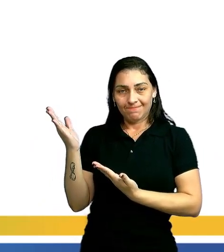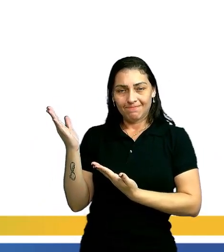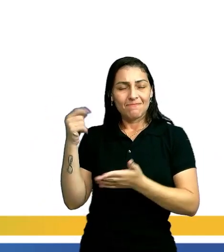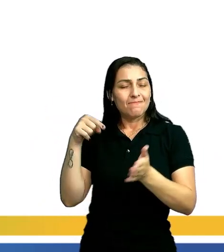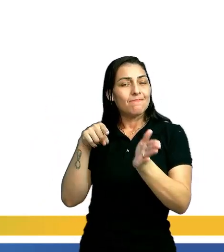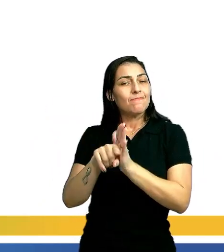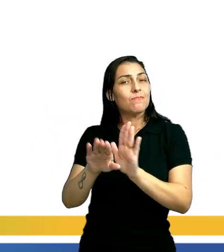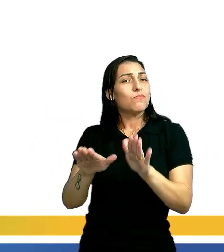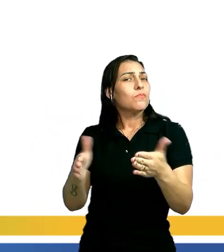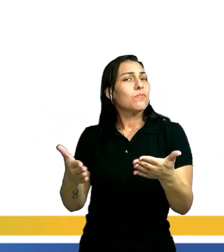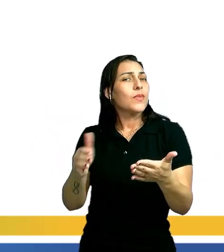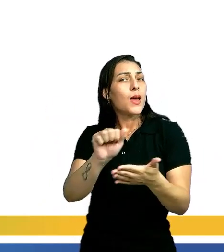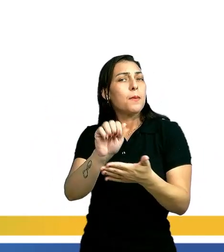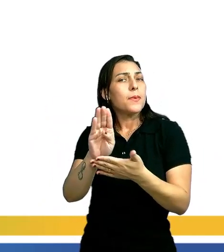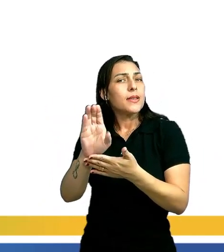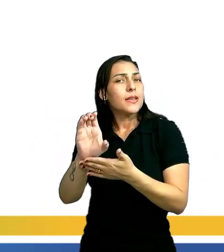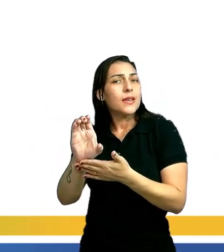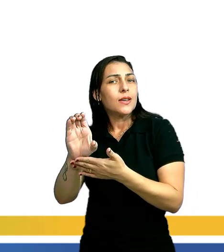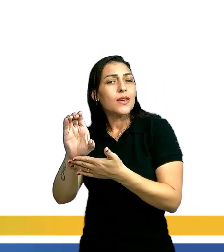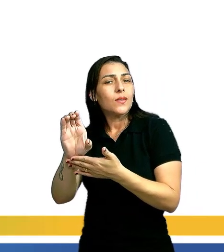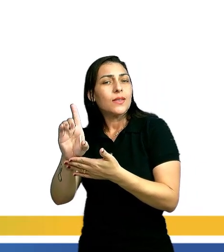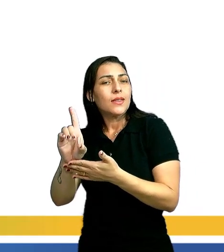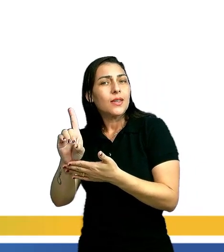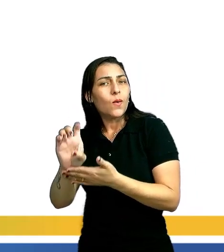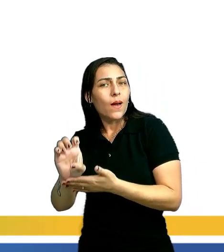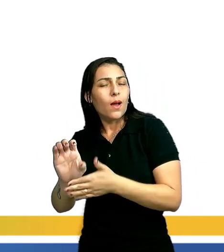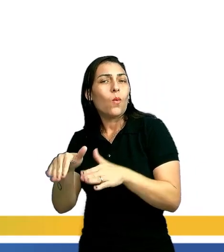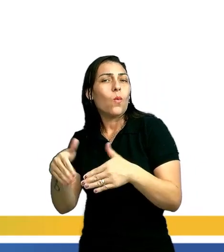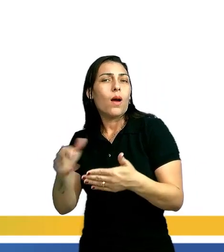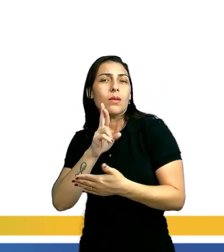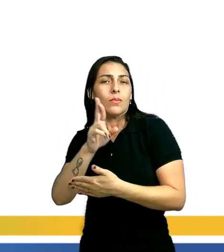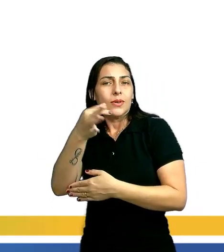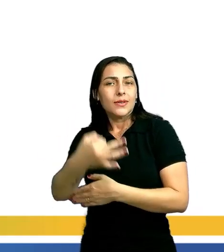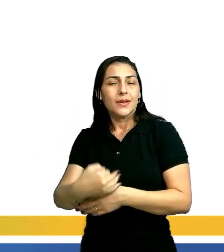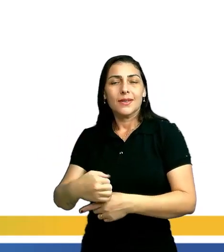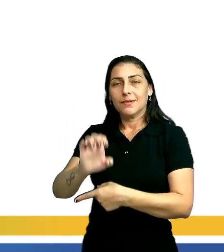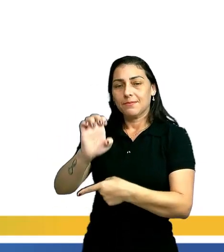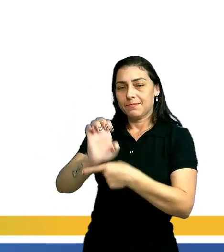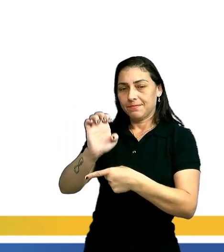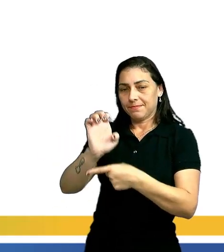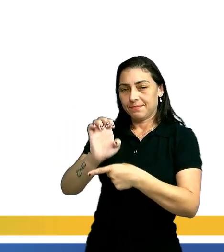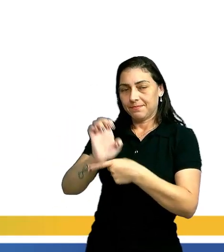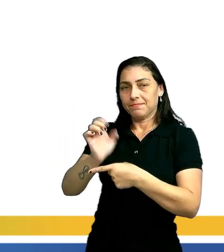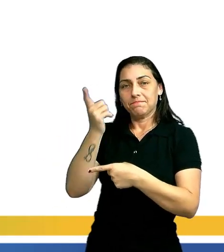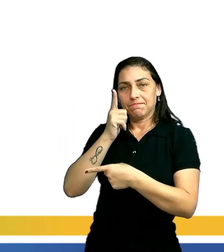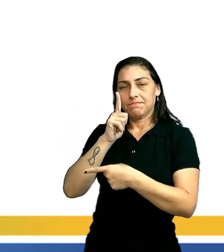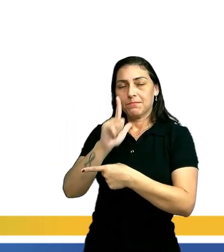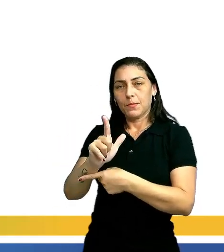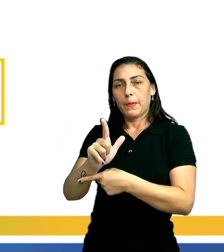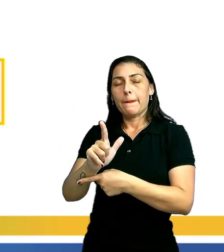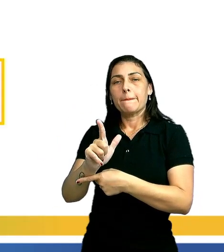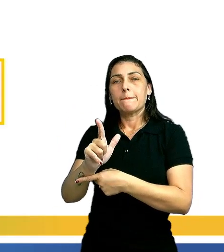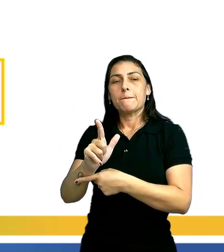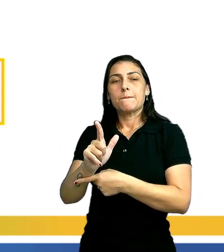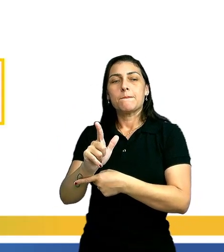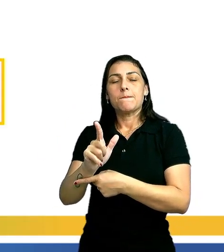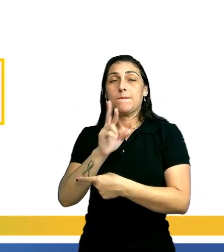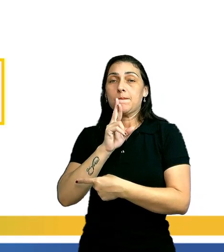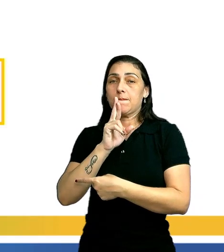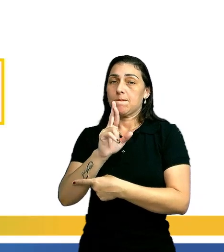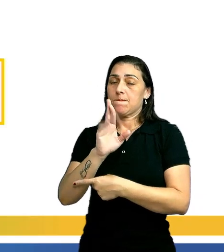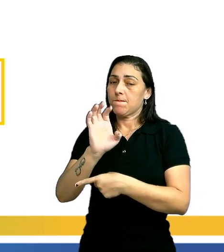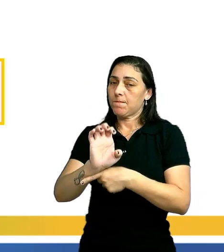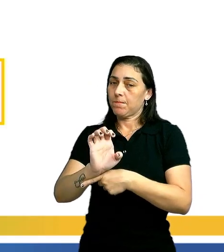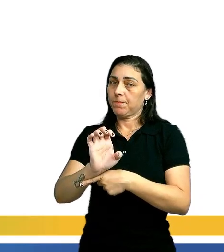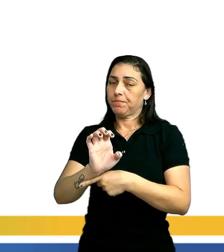perguntar, A, B, C, D ou E, imagino que todos conseguiram chegar até a